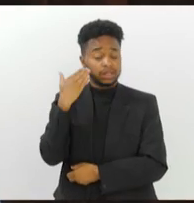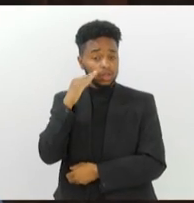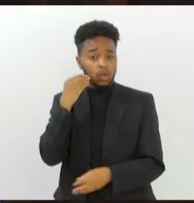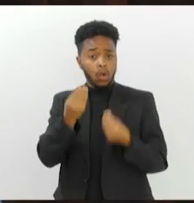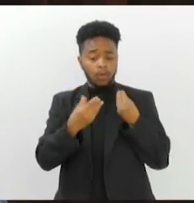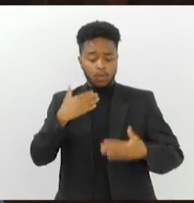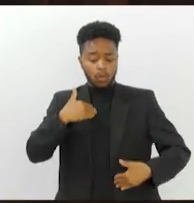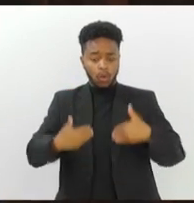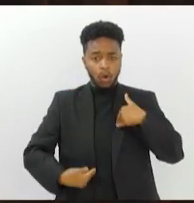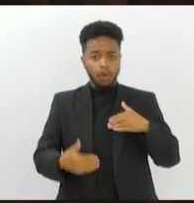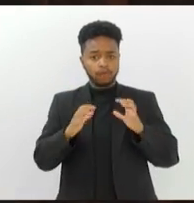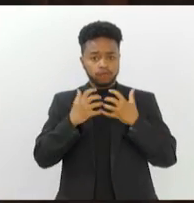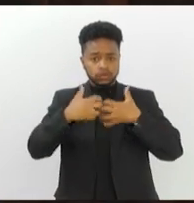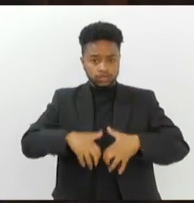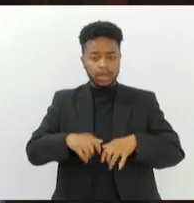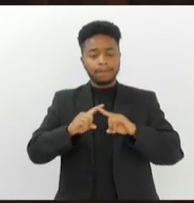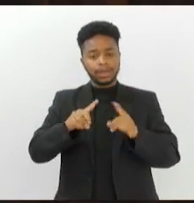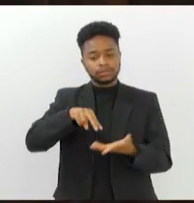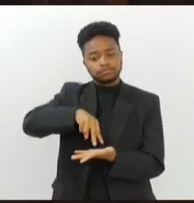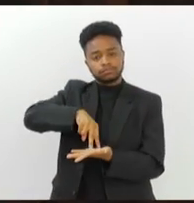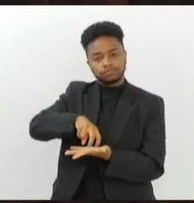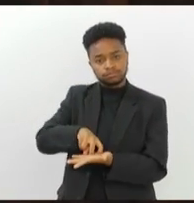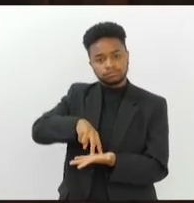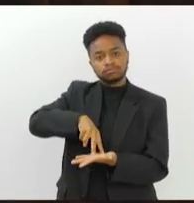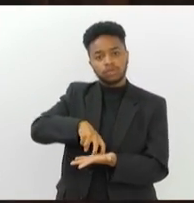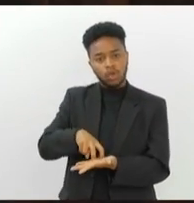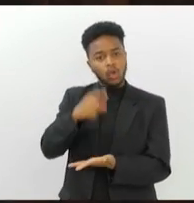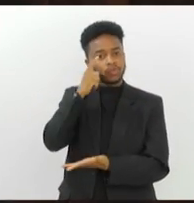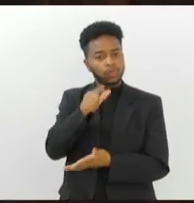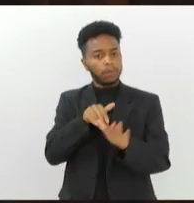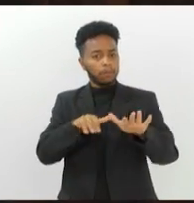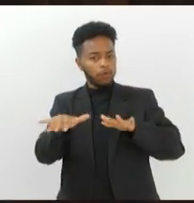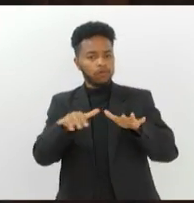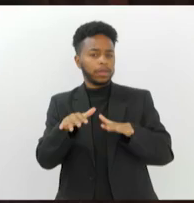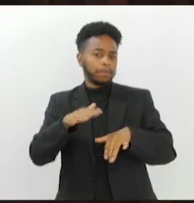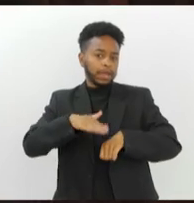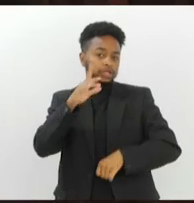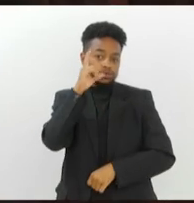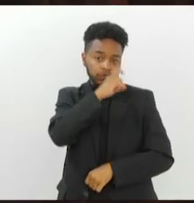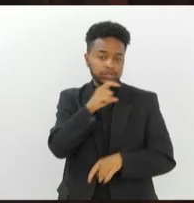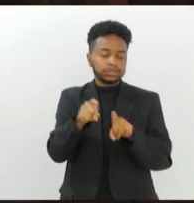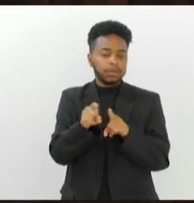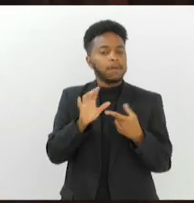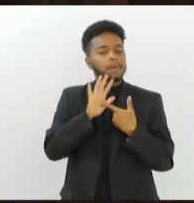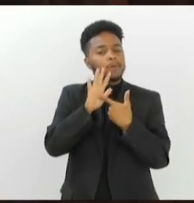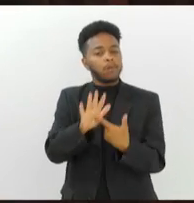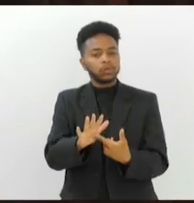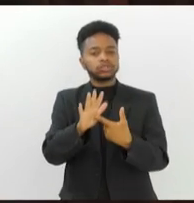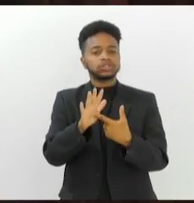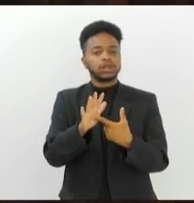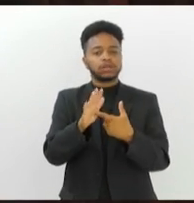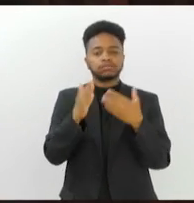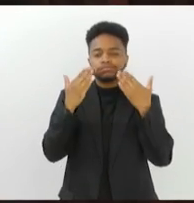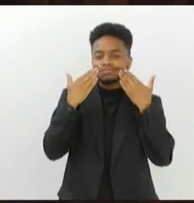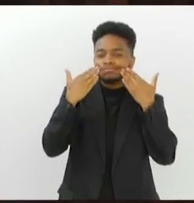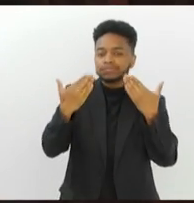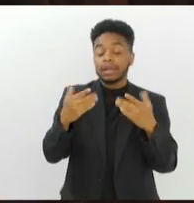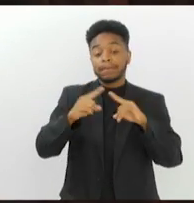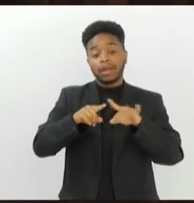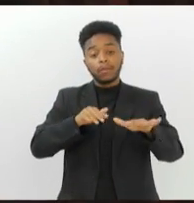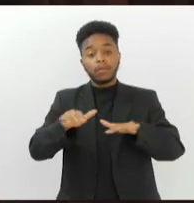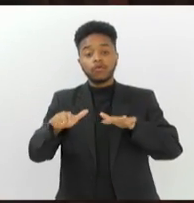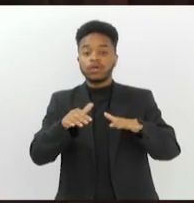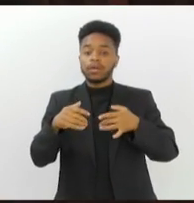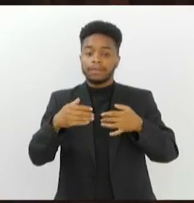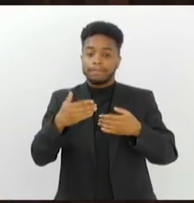Mas a gente se agacha, gente faz determinados movimentos que são mais complexos para dar efeito. E esses movimentos, eles pedem muito